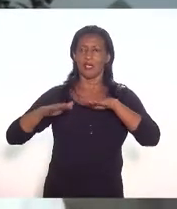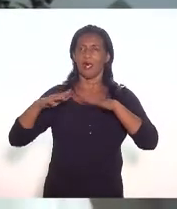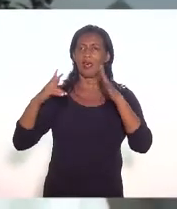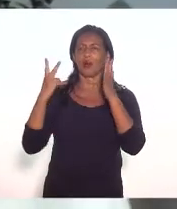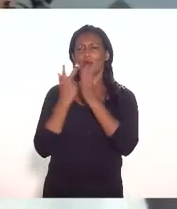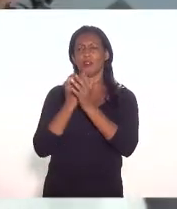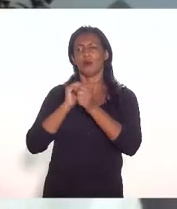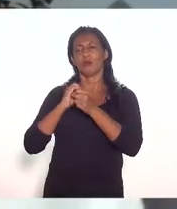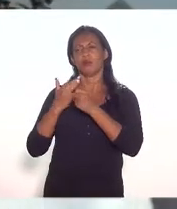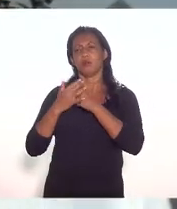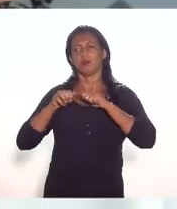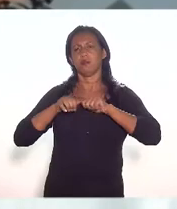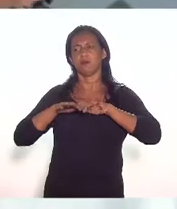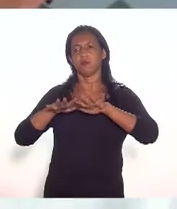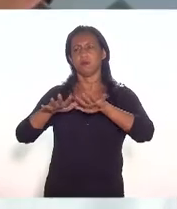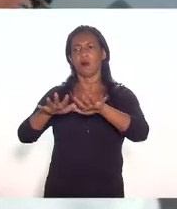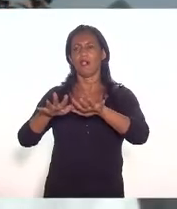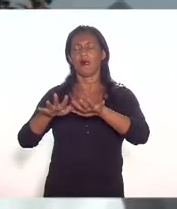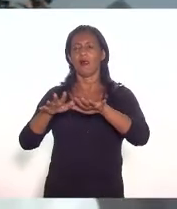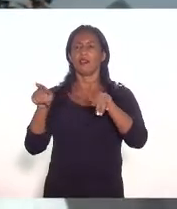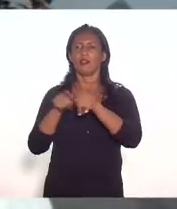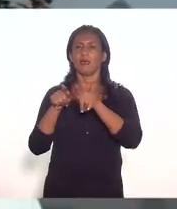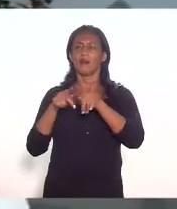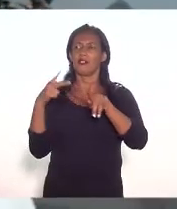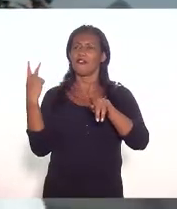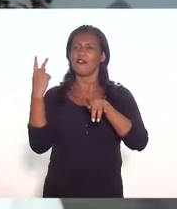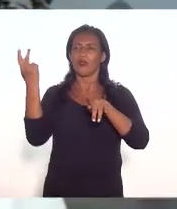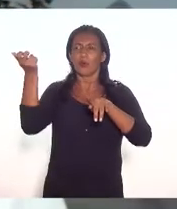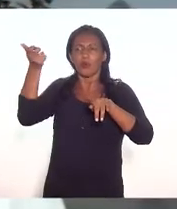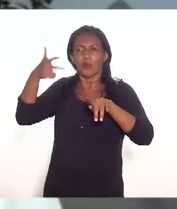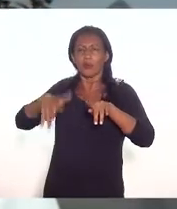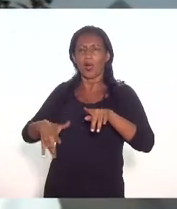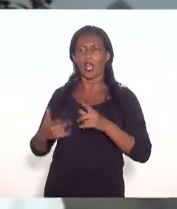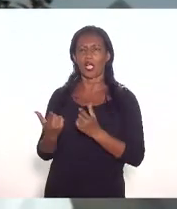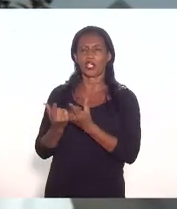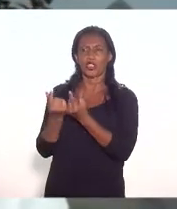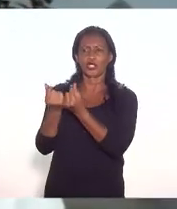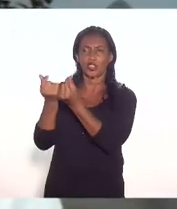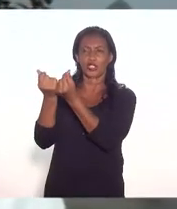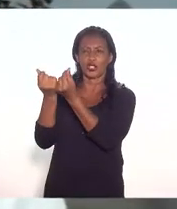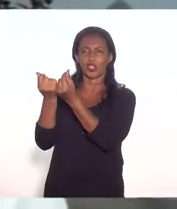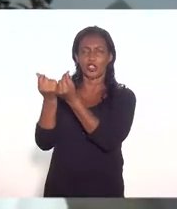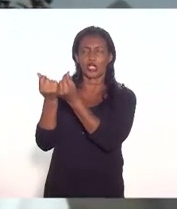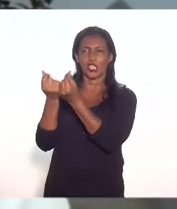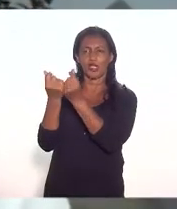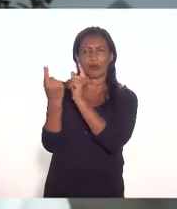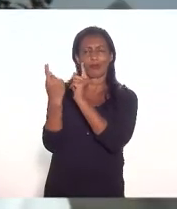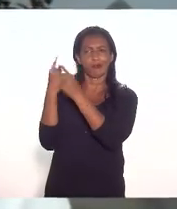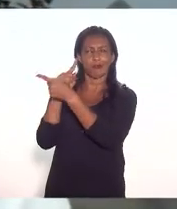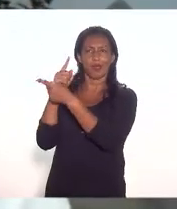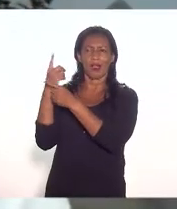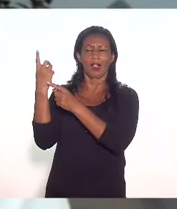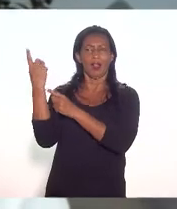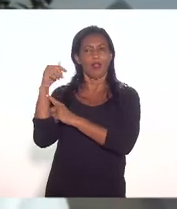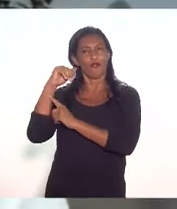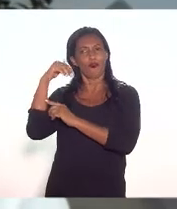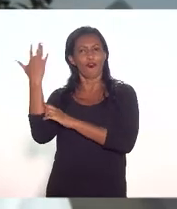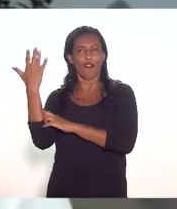em função da desvalorização do da nossa moeda em relação à moeda estrangeira é